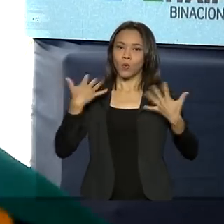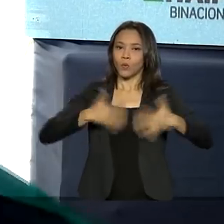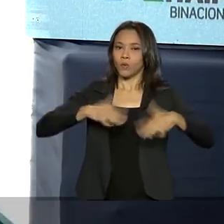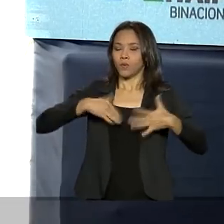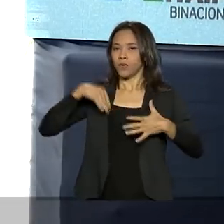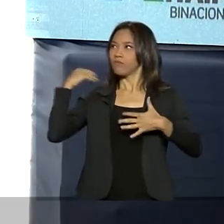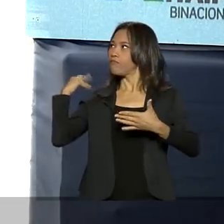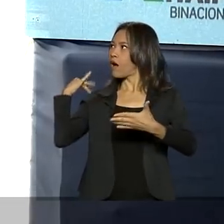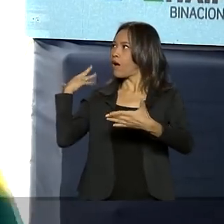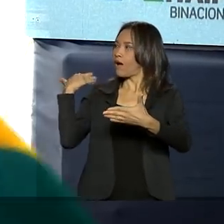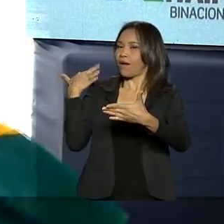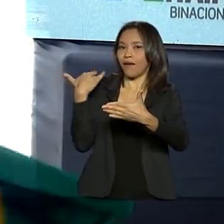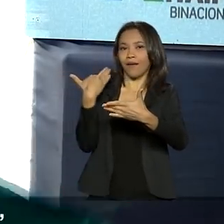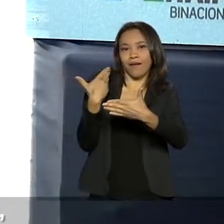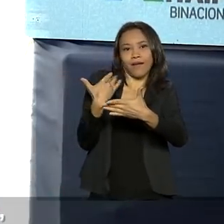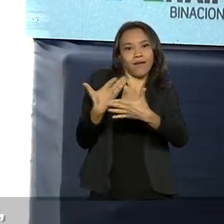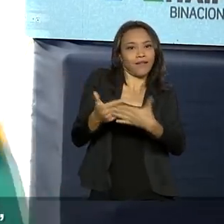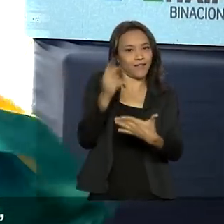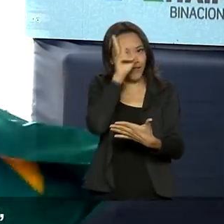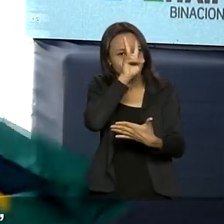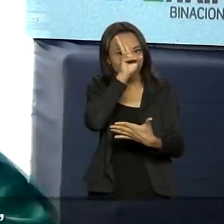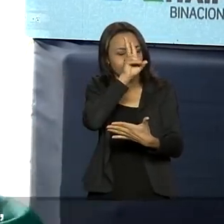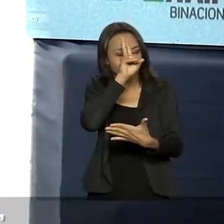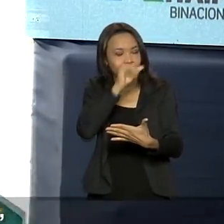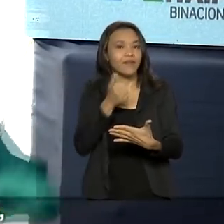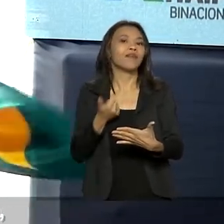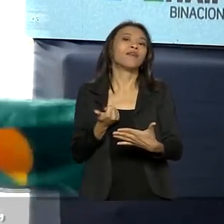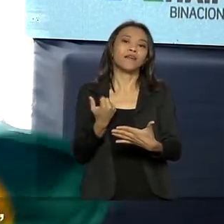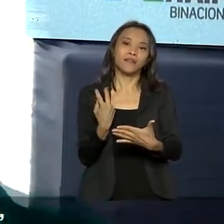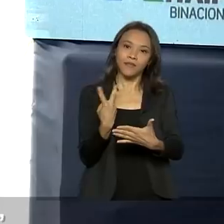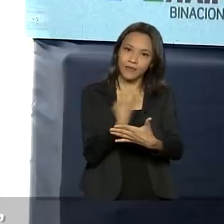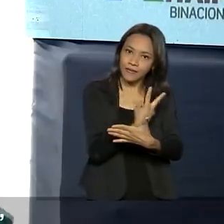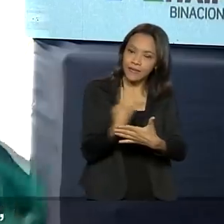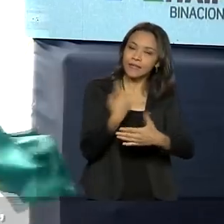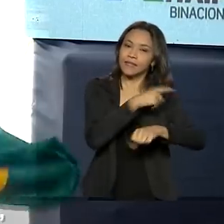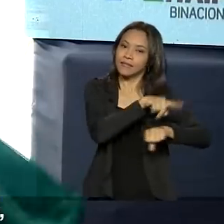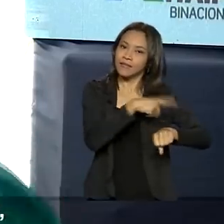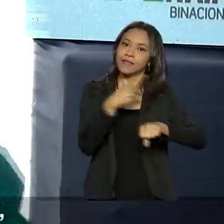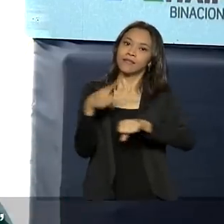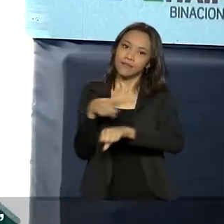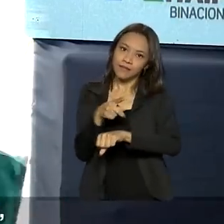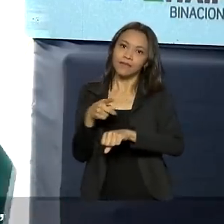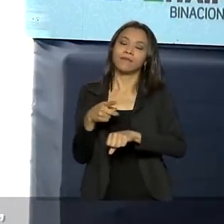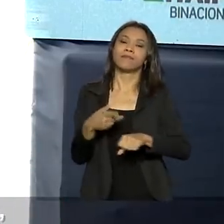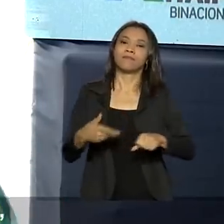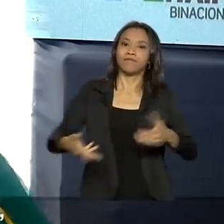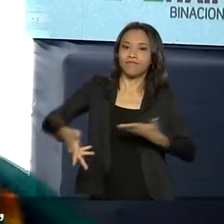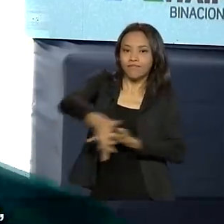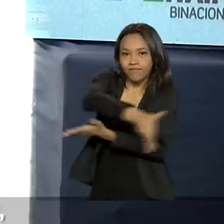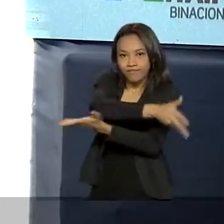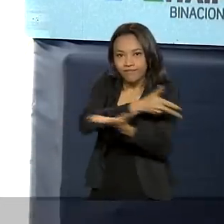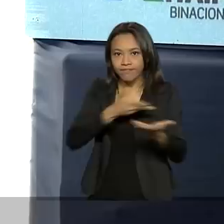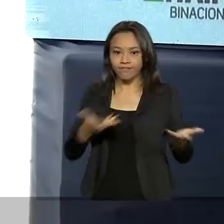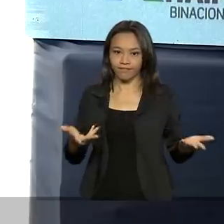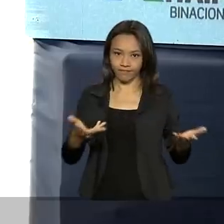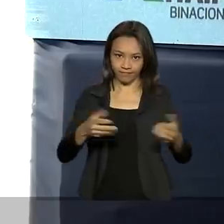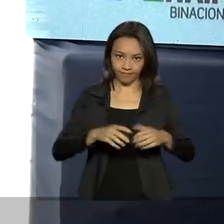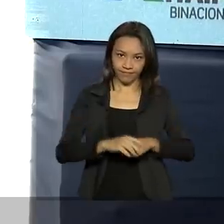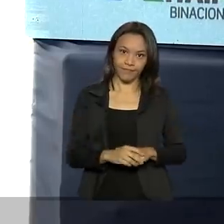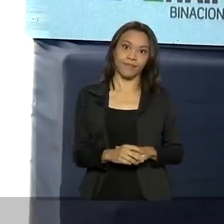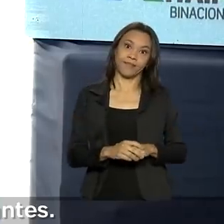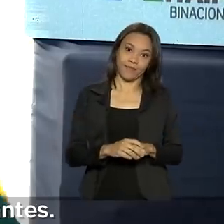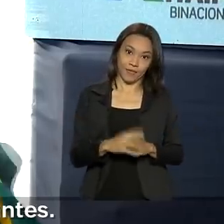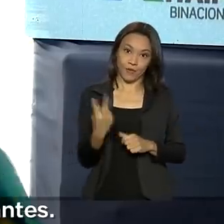aliança estratégica, de hermandade, de complementariedade, de